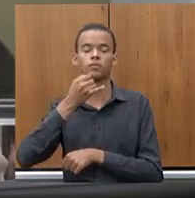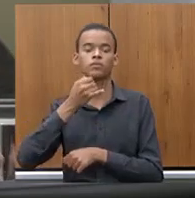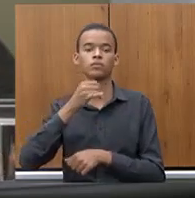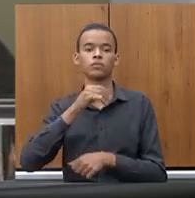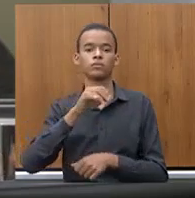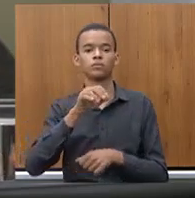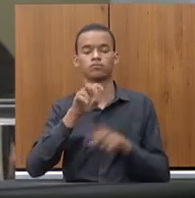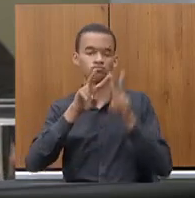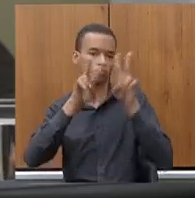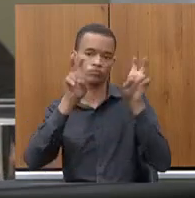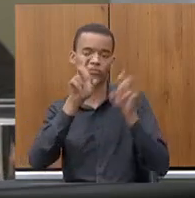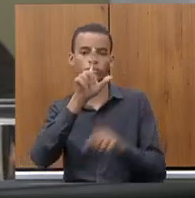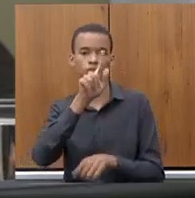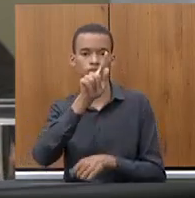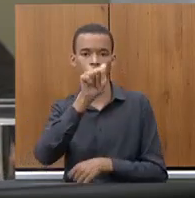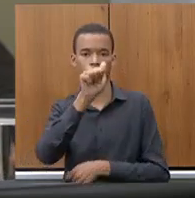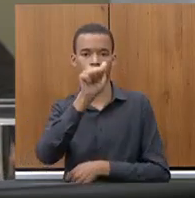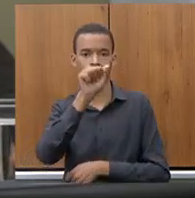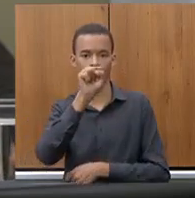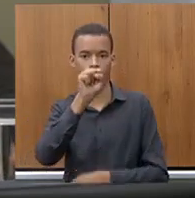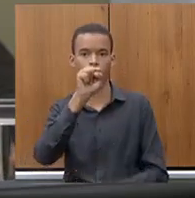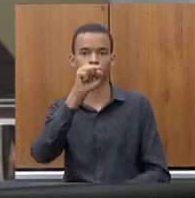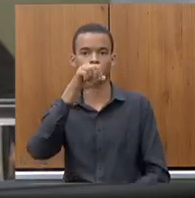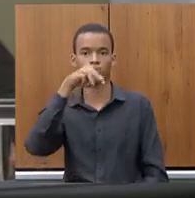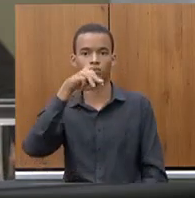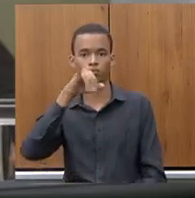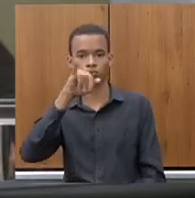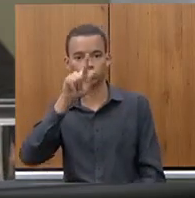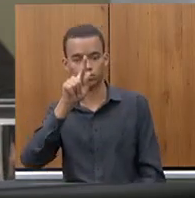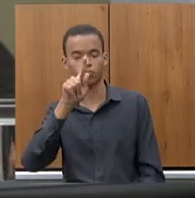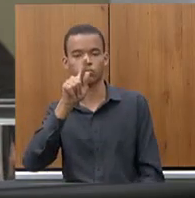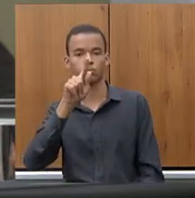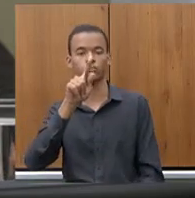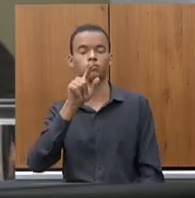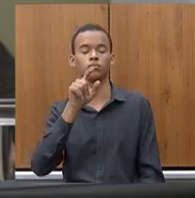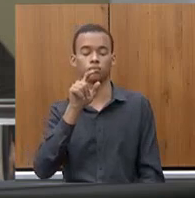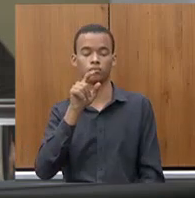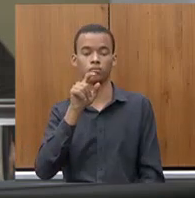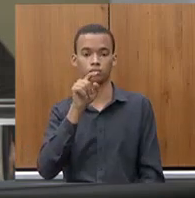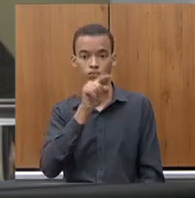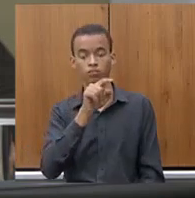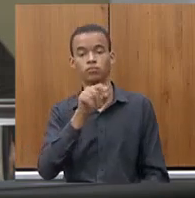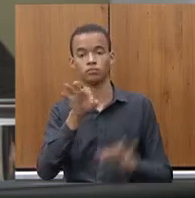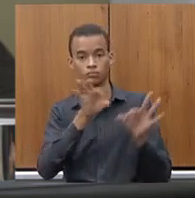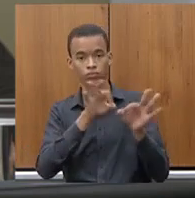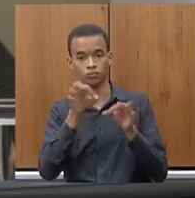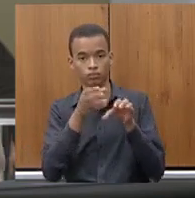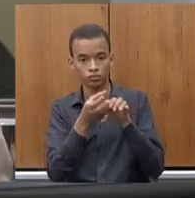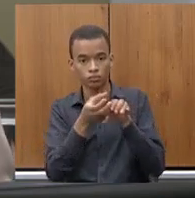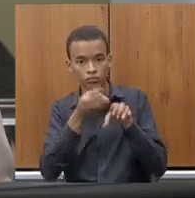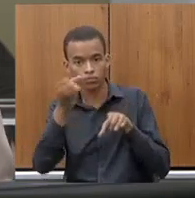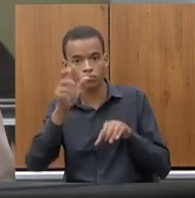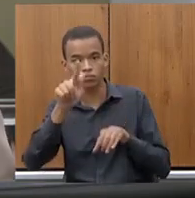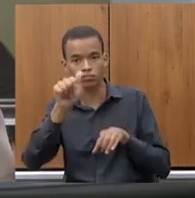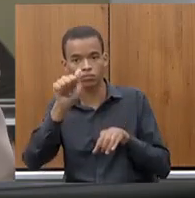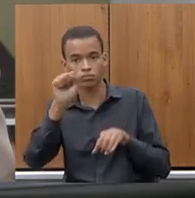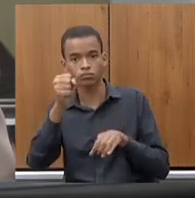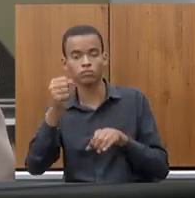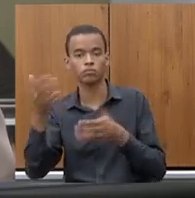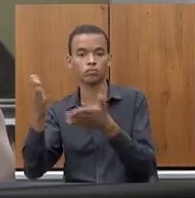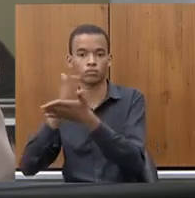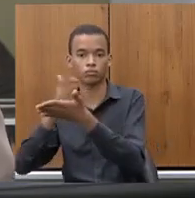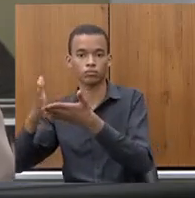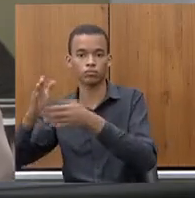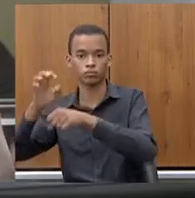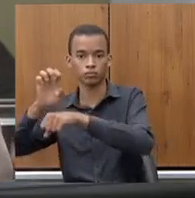na produção e canalização do gás Estados que tem um sistema privado